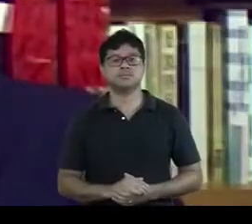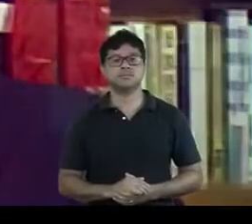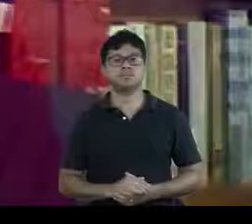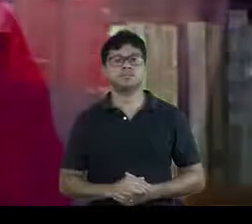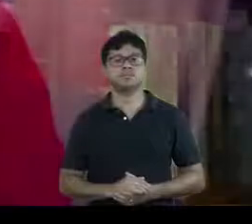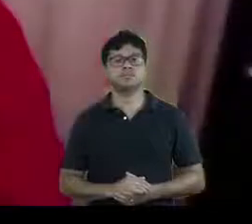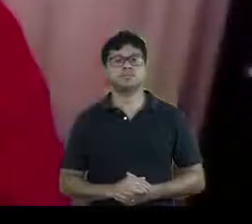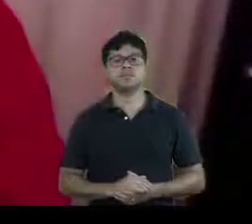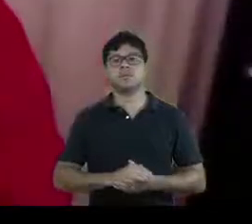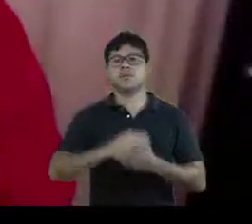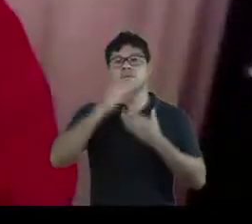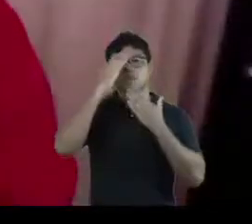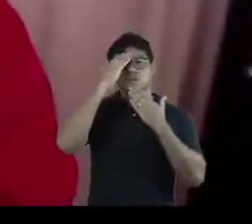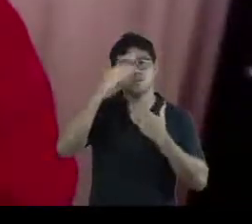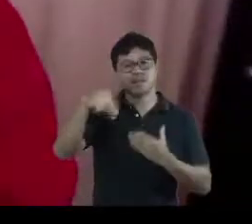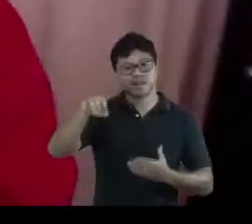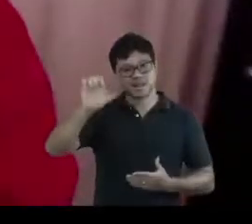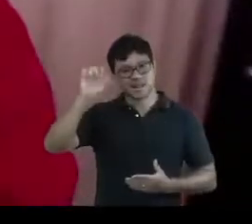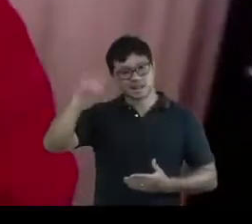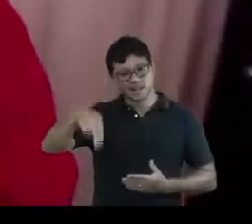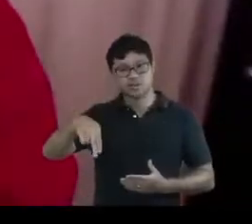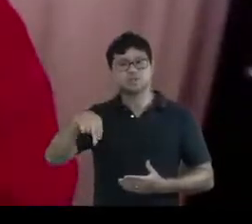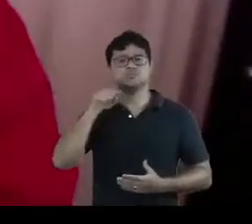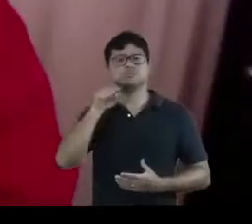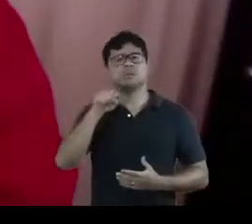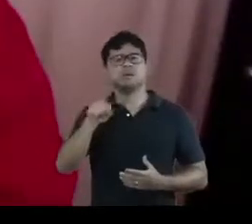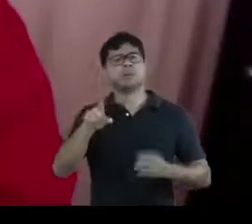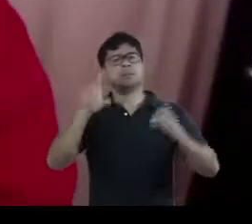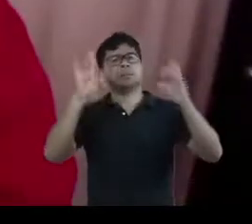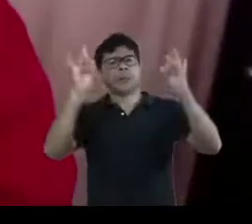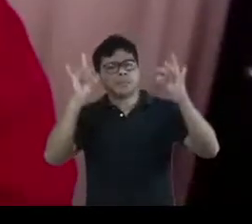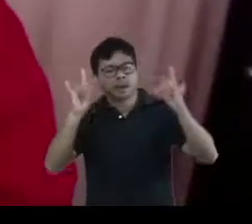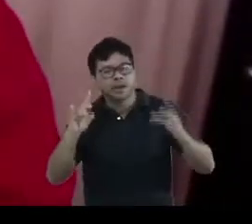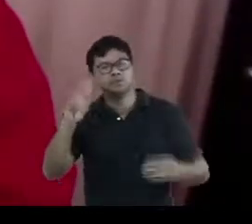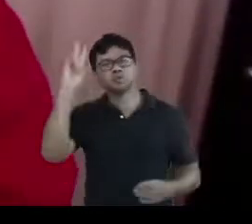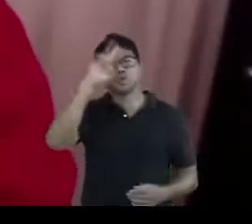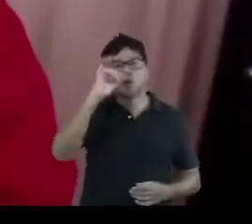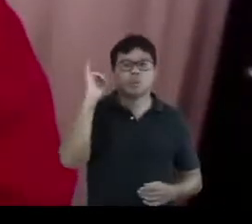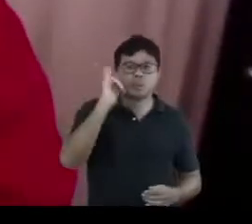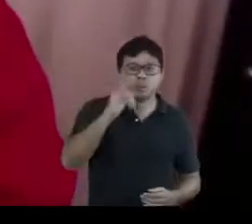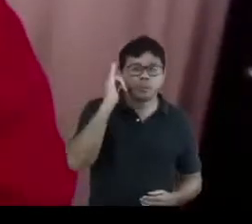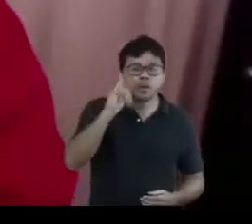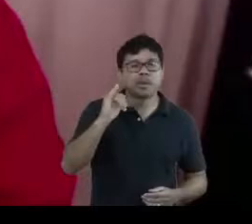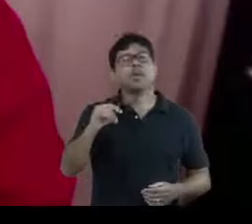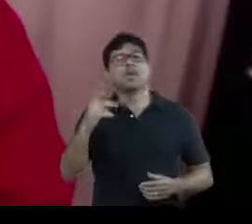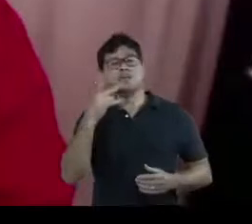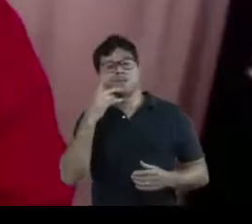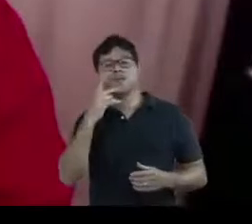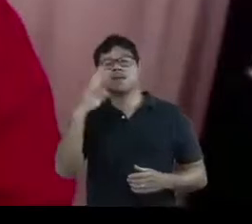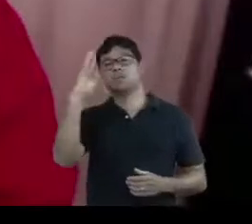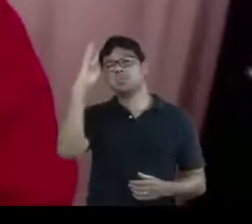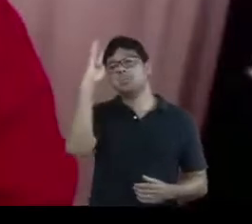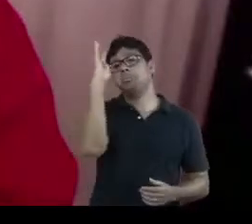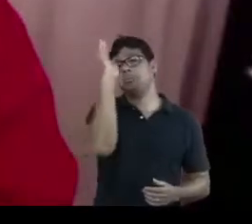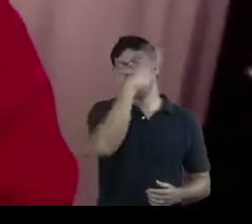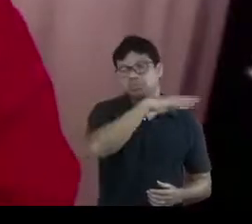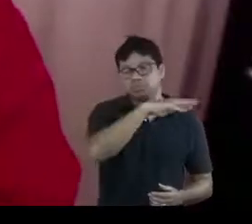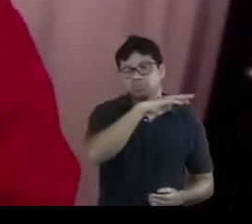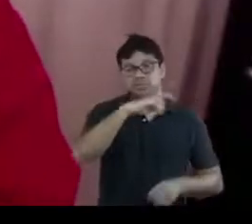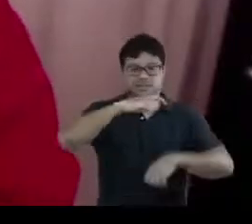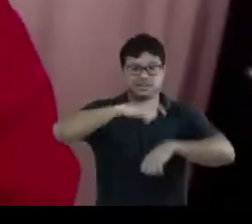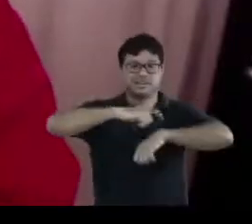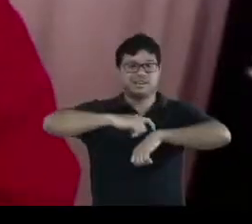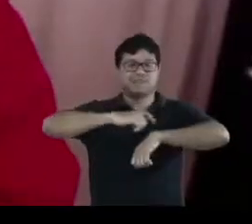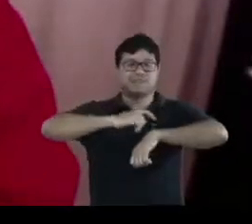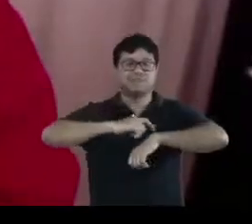Muito obrigada, doutor Nelson. Quando uma história é tão bem contada por um historiador, a gente perde mesmo o